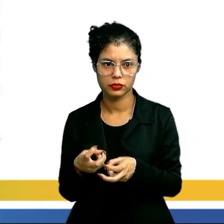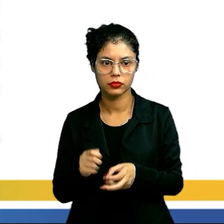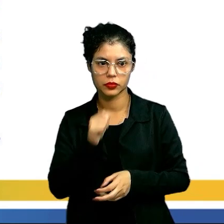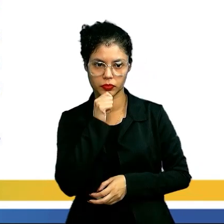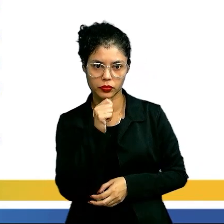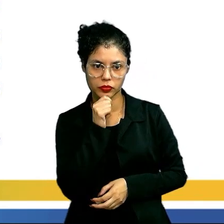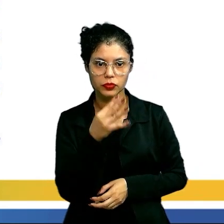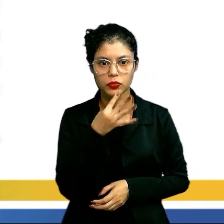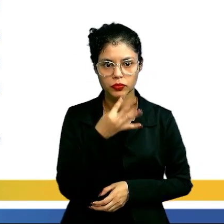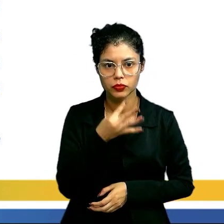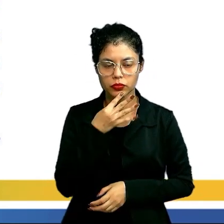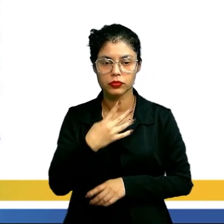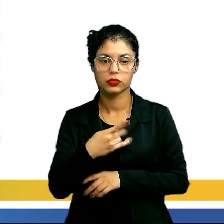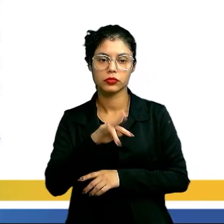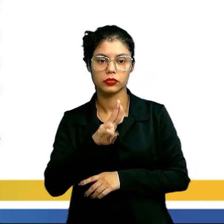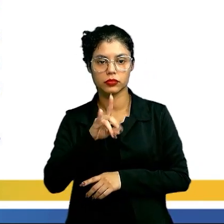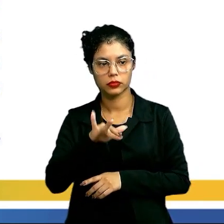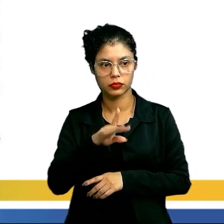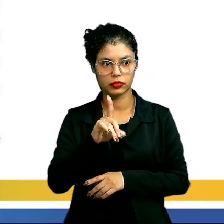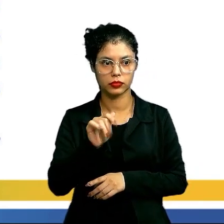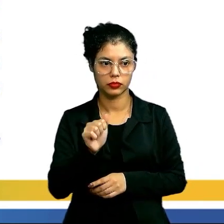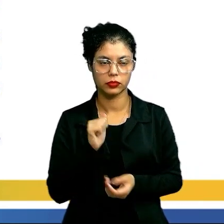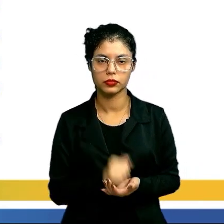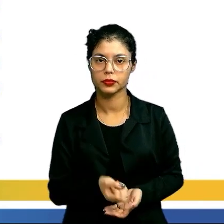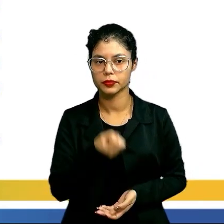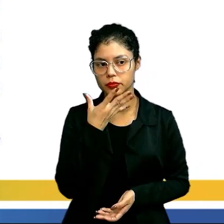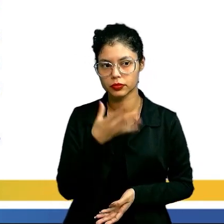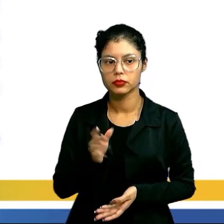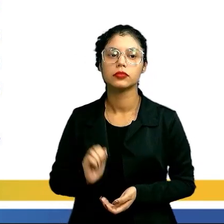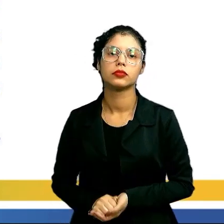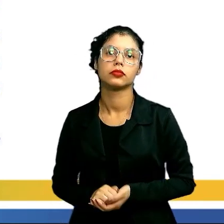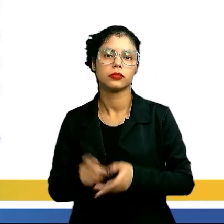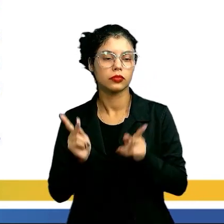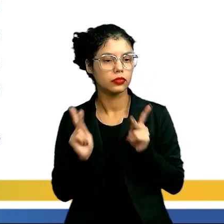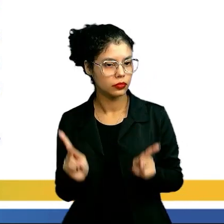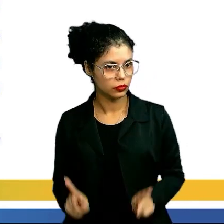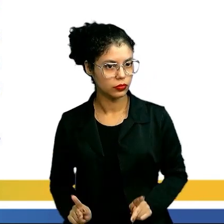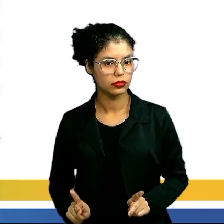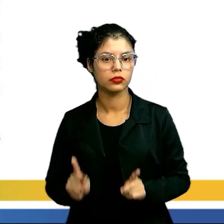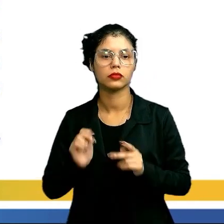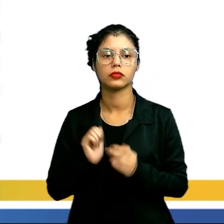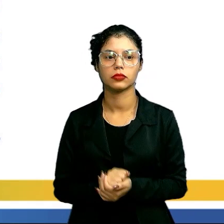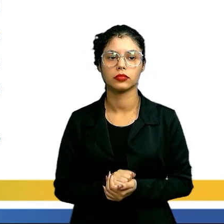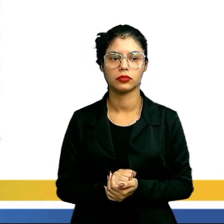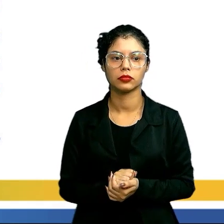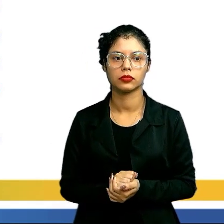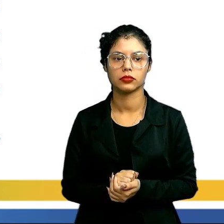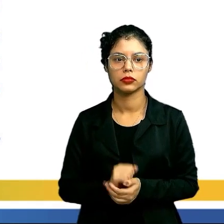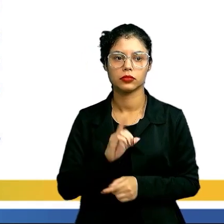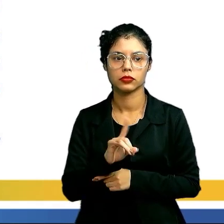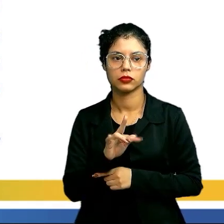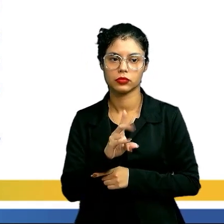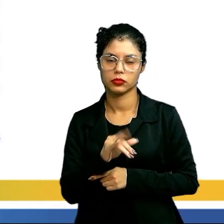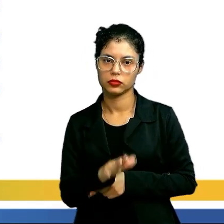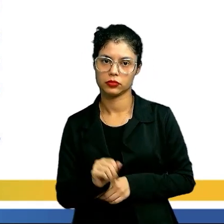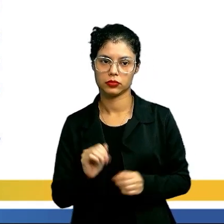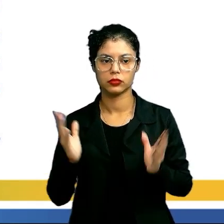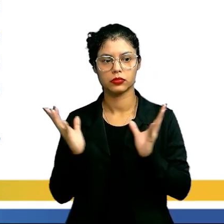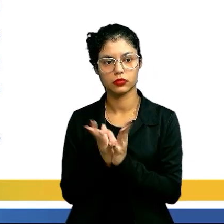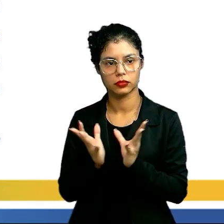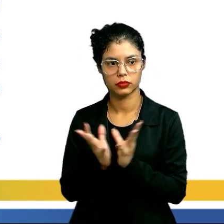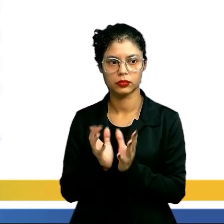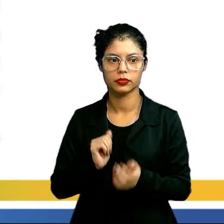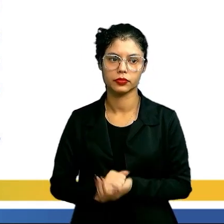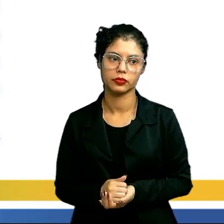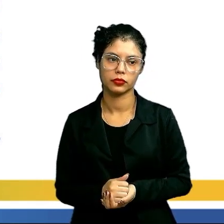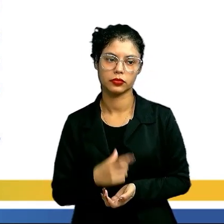expectativa de ver reconhecidos e premiados o bom comportamento e a docilidade